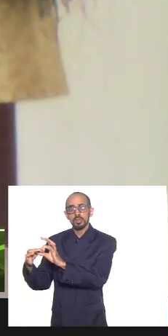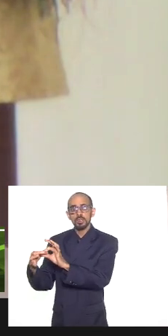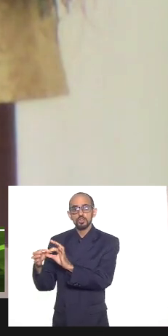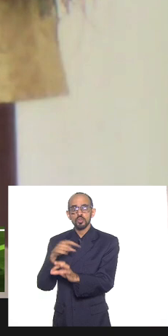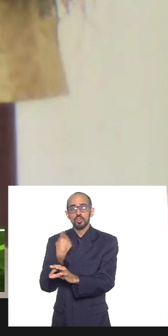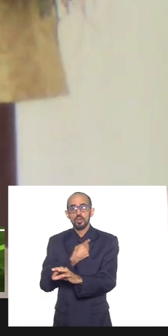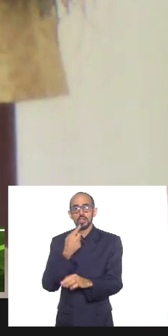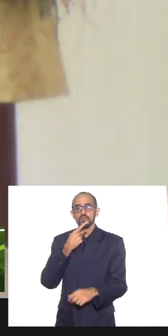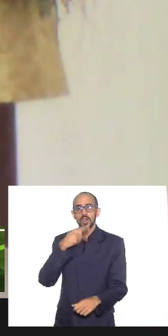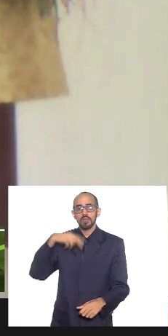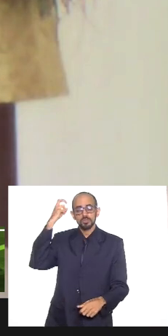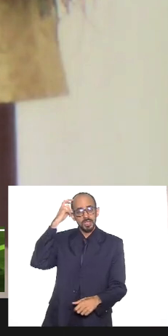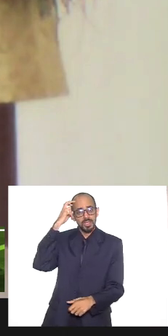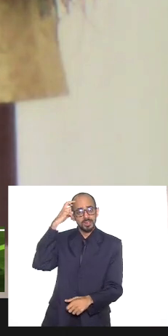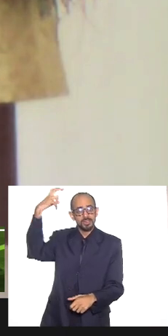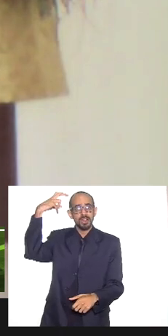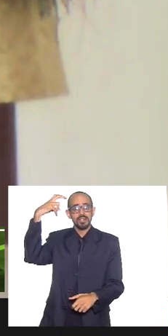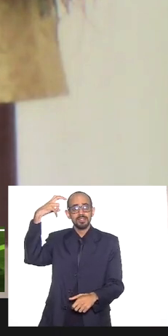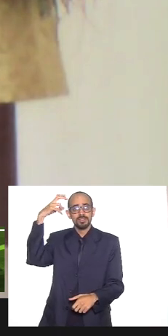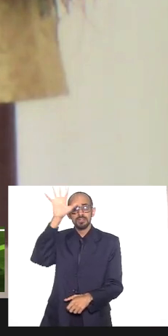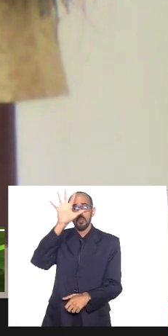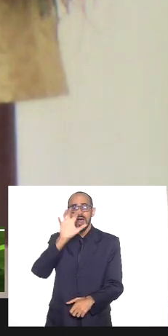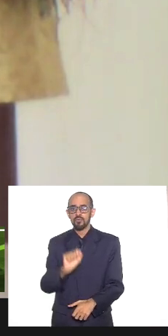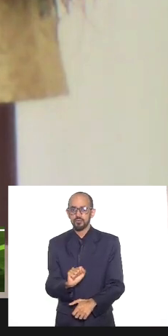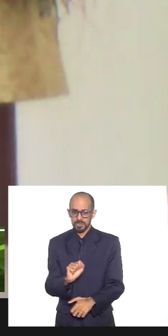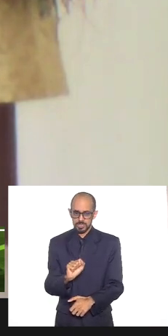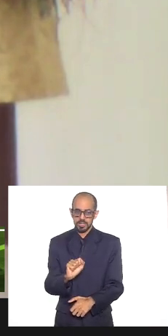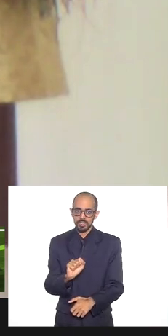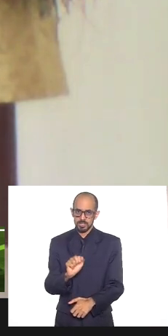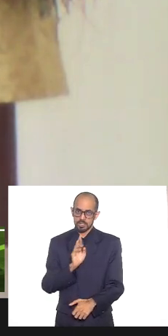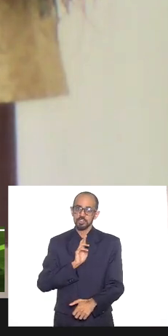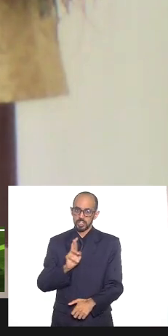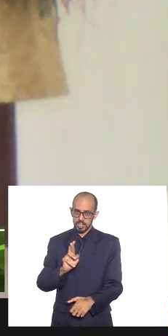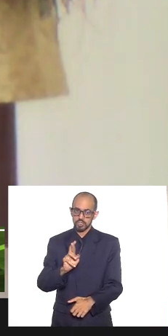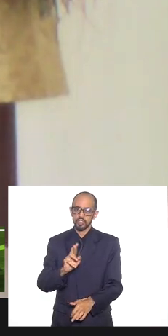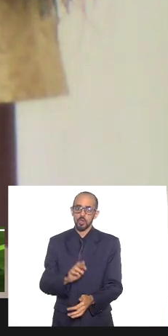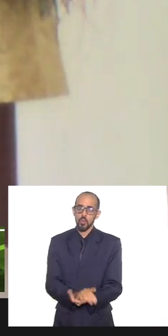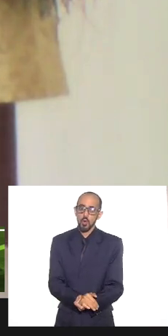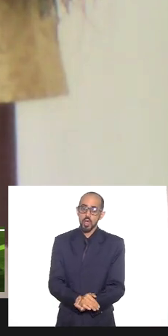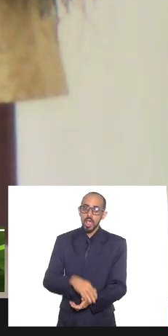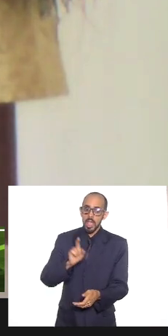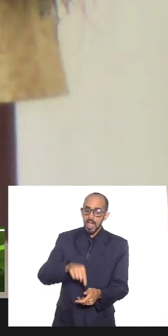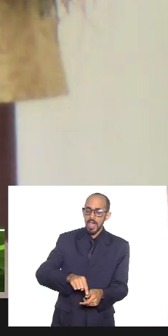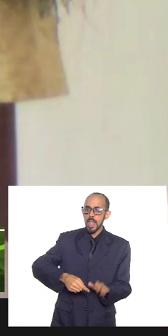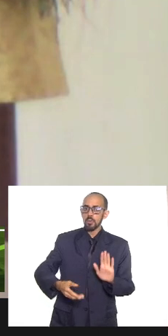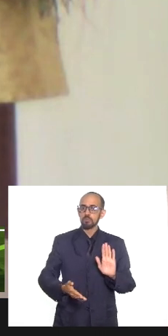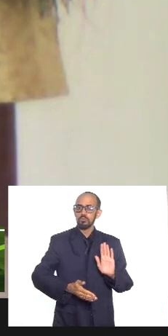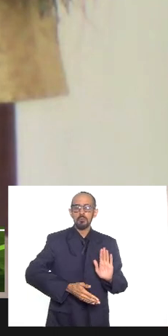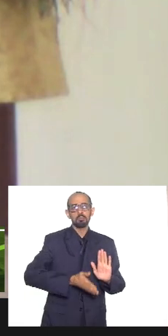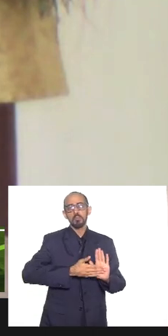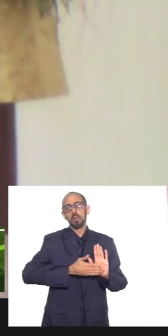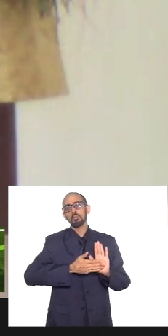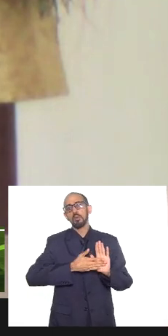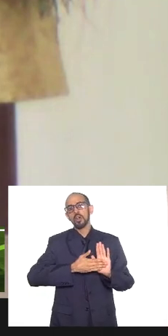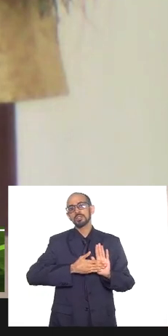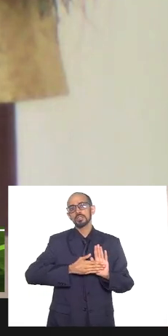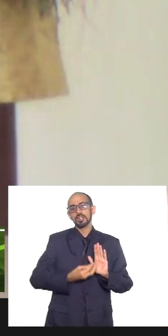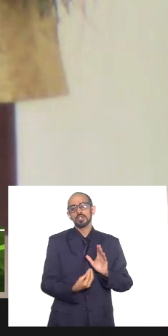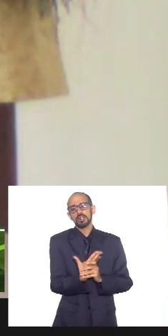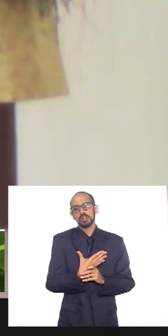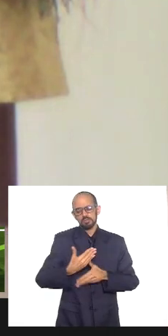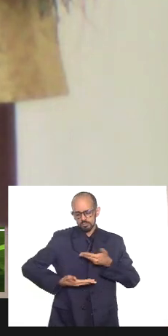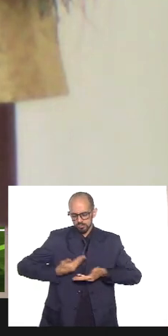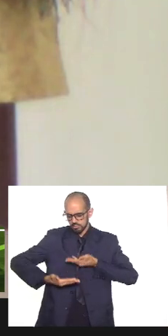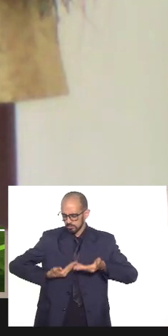tradição de matriz africana, como pressupostos que dinamizam uma existência,